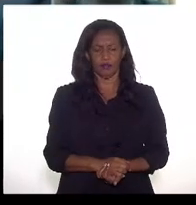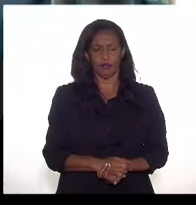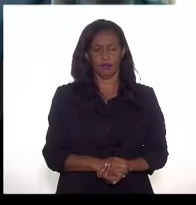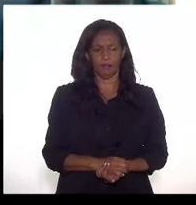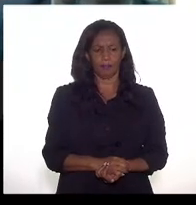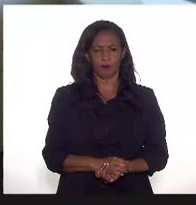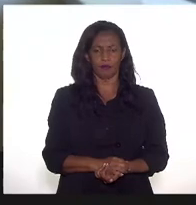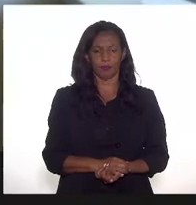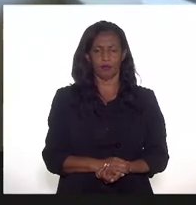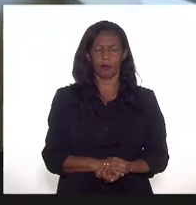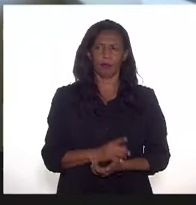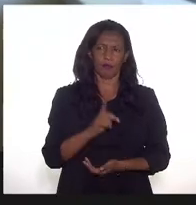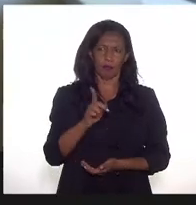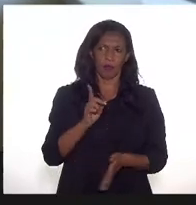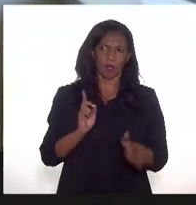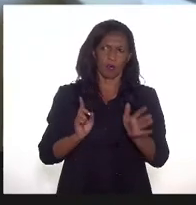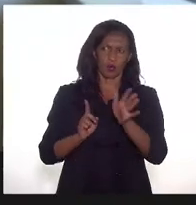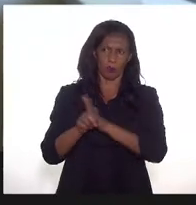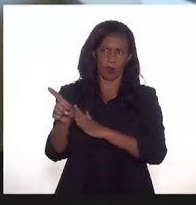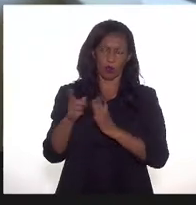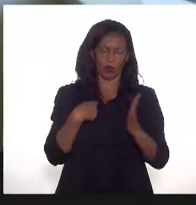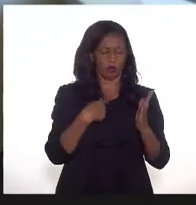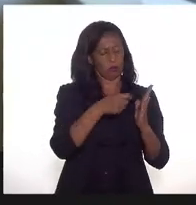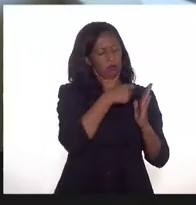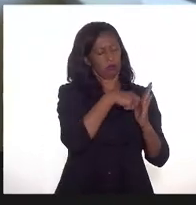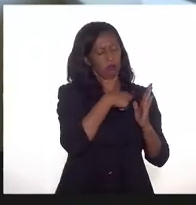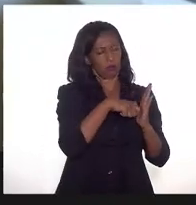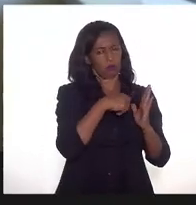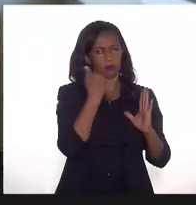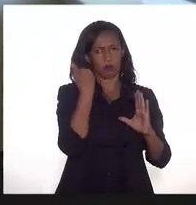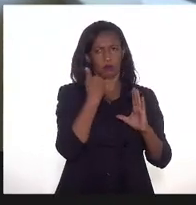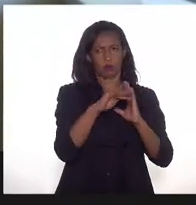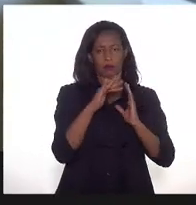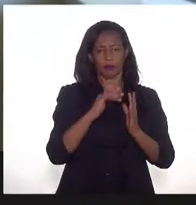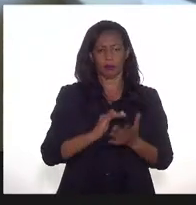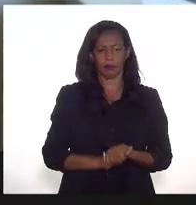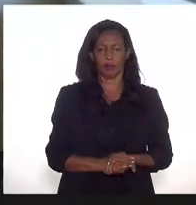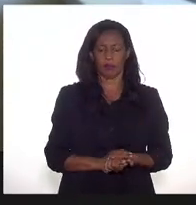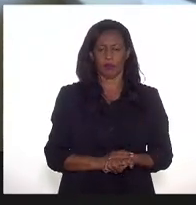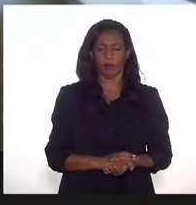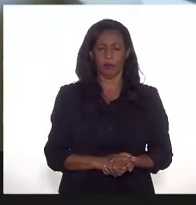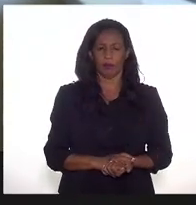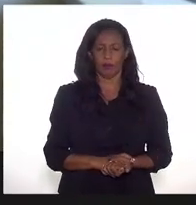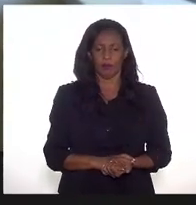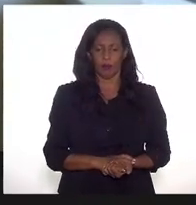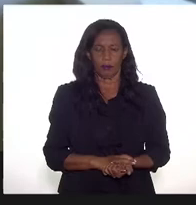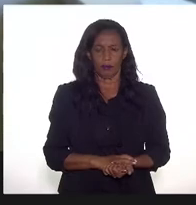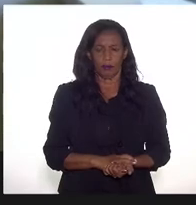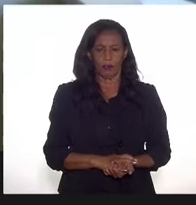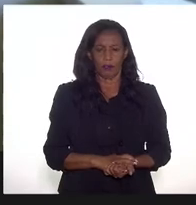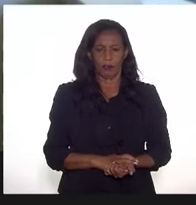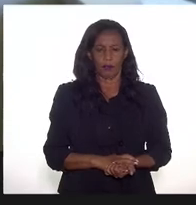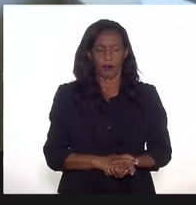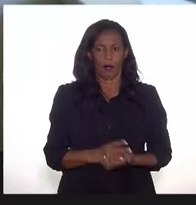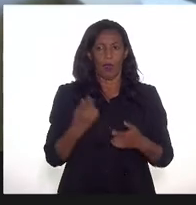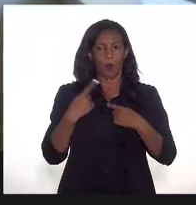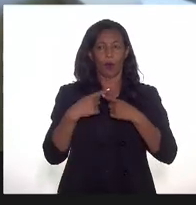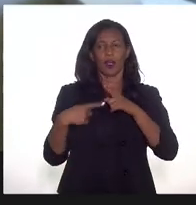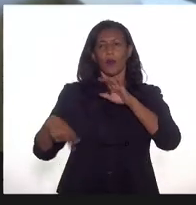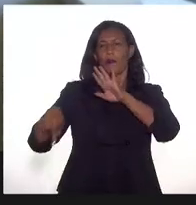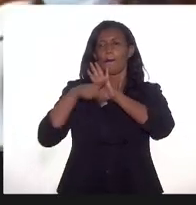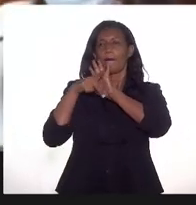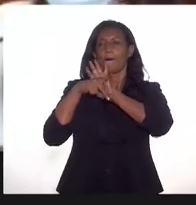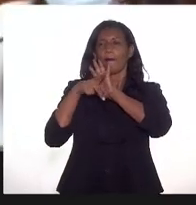essa pergunta era descrita, ele está alegando que essa não é a área de trabalho dele específico. eu